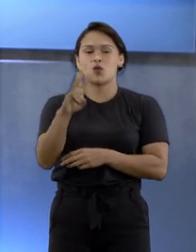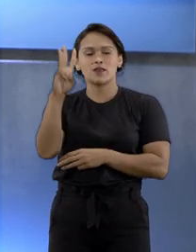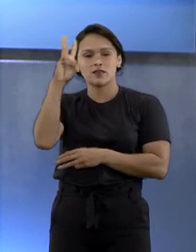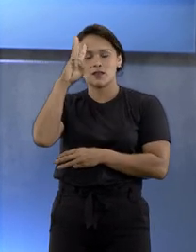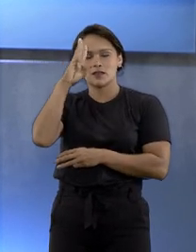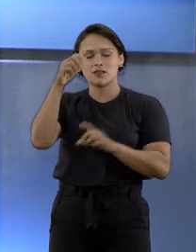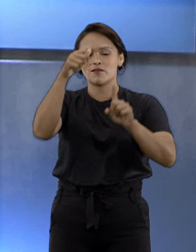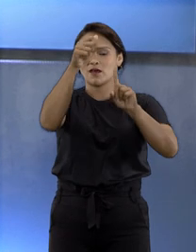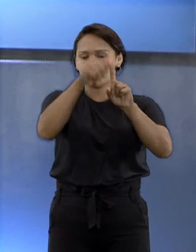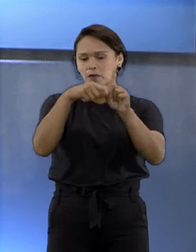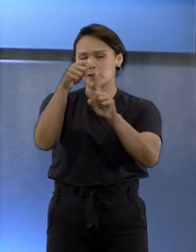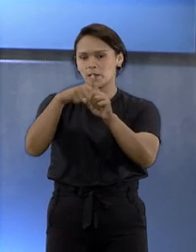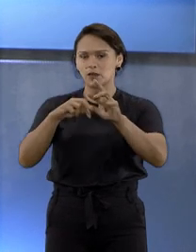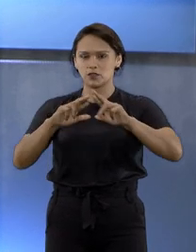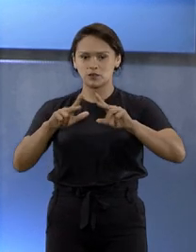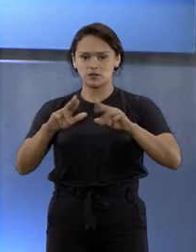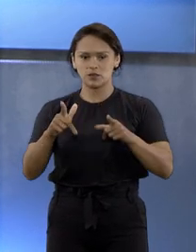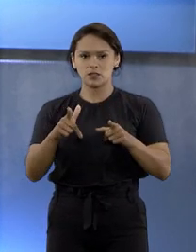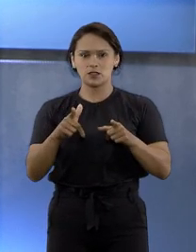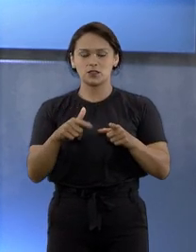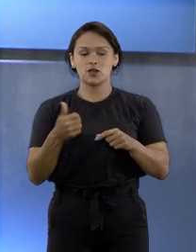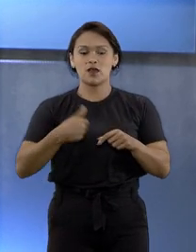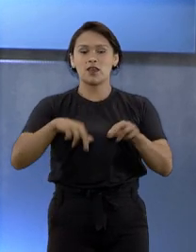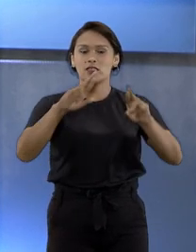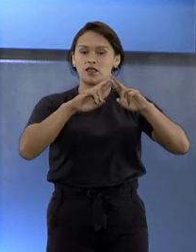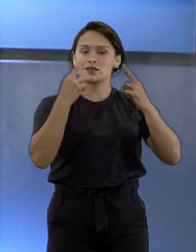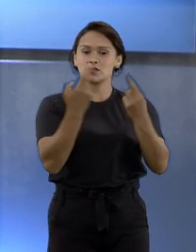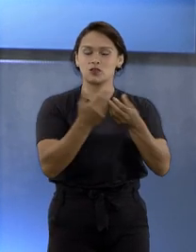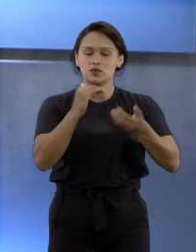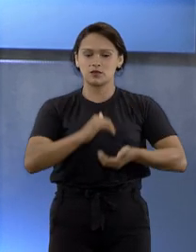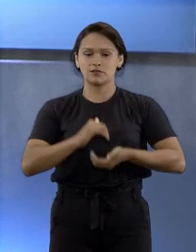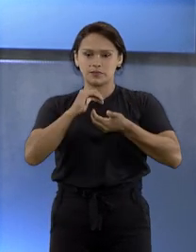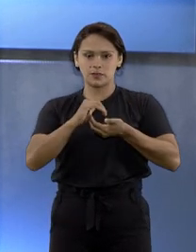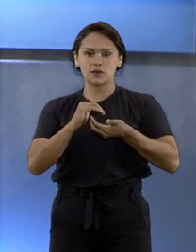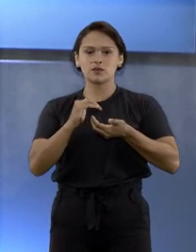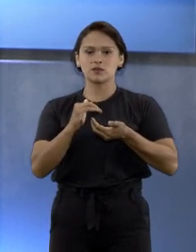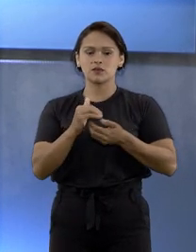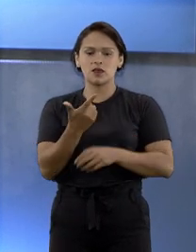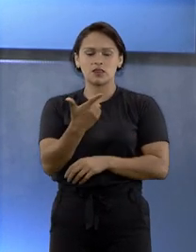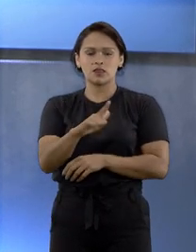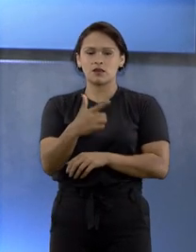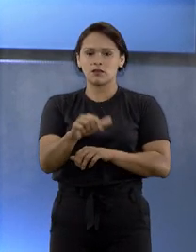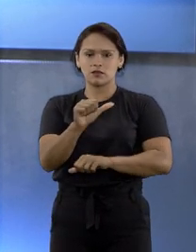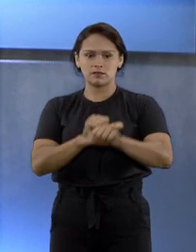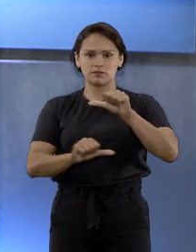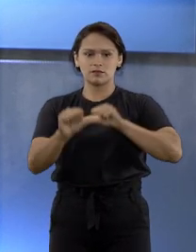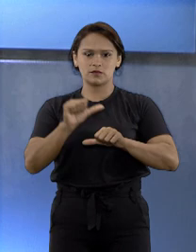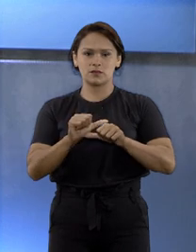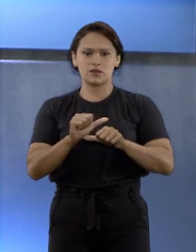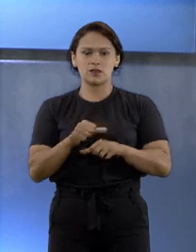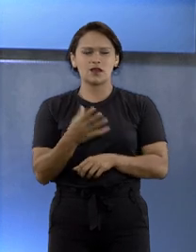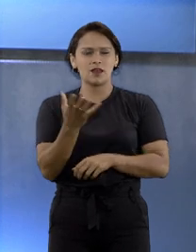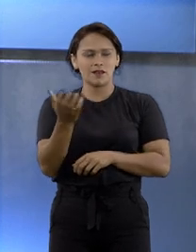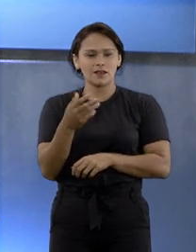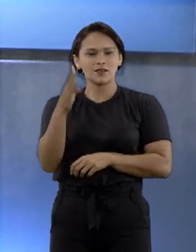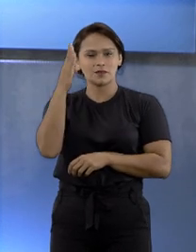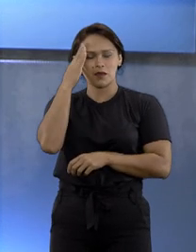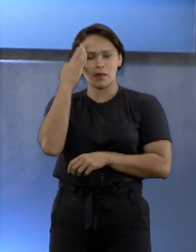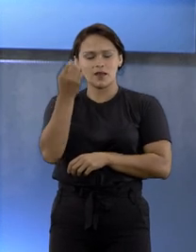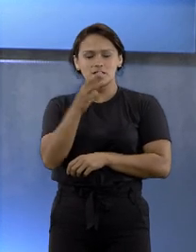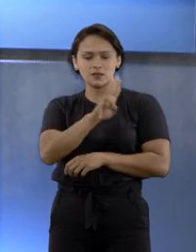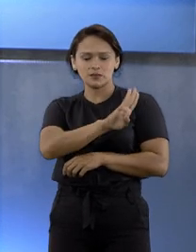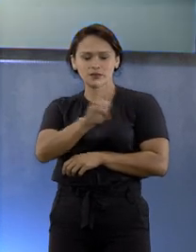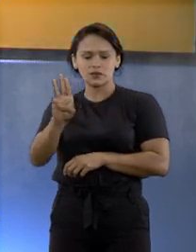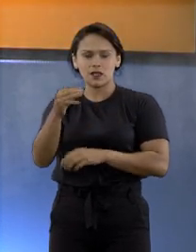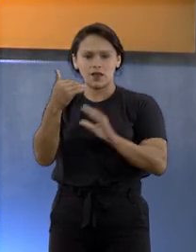terças-feiras de cada mês. No caso das sessões e da corte especial, não houve mudança. Quer saber mais? Acesse o